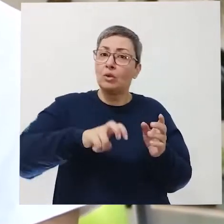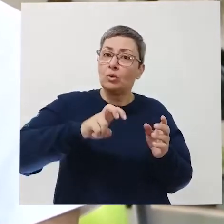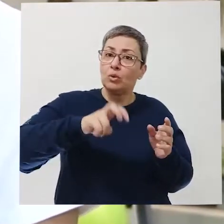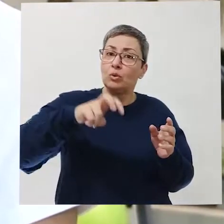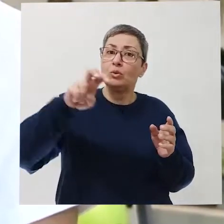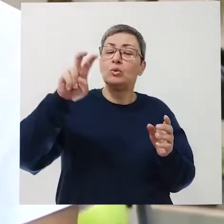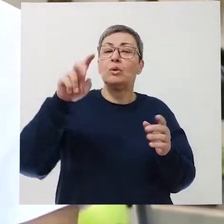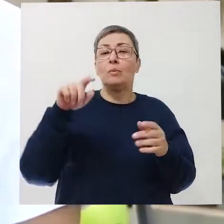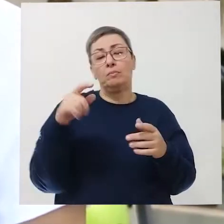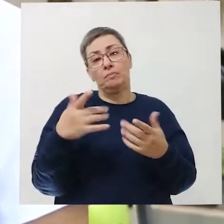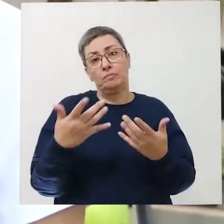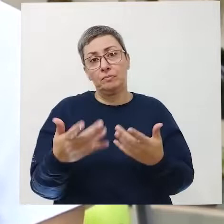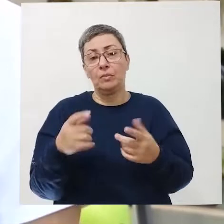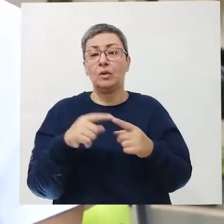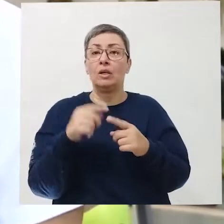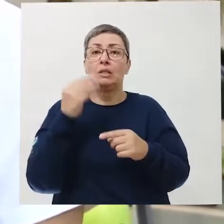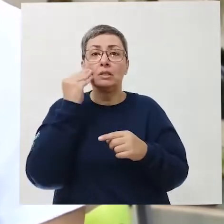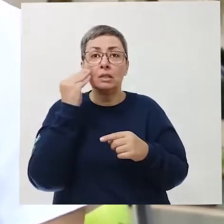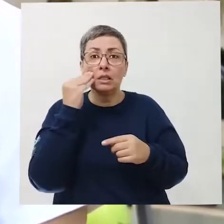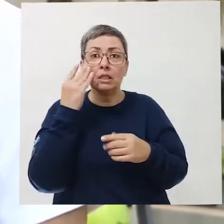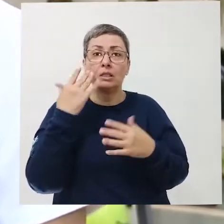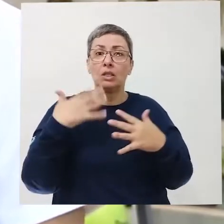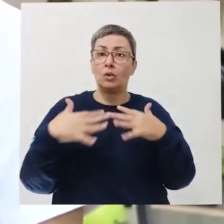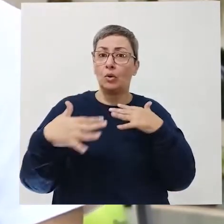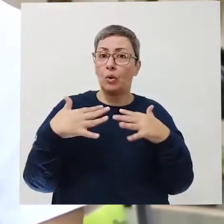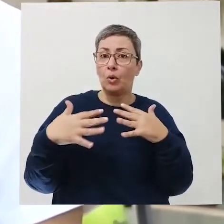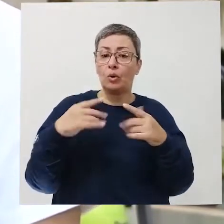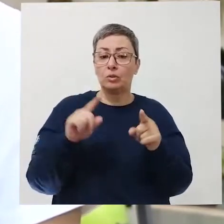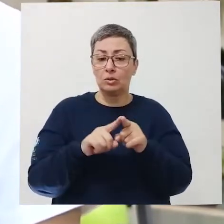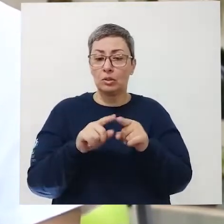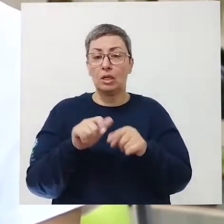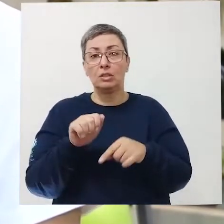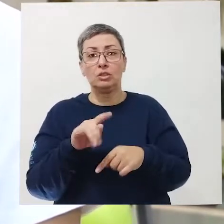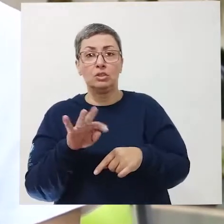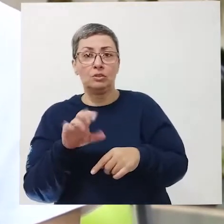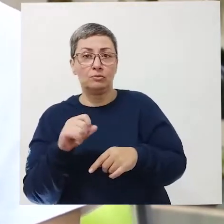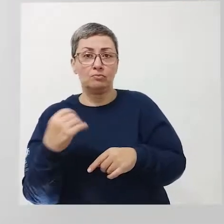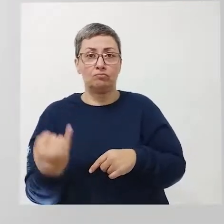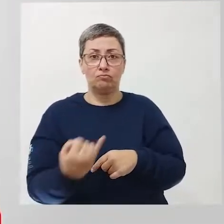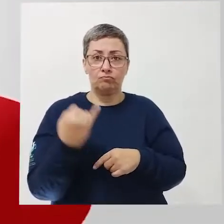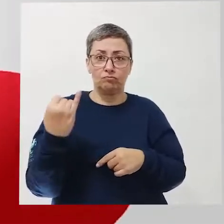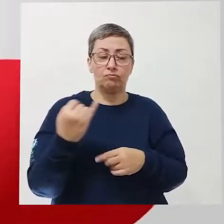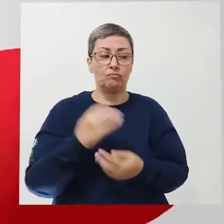lance de escada, procurar se manter ativamente. Isso é muito importante.